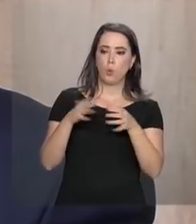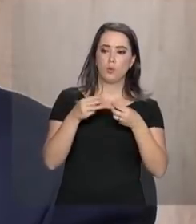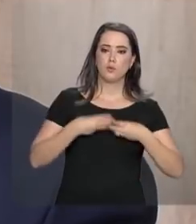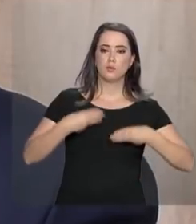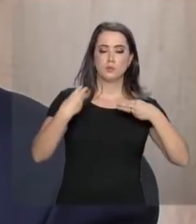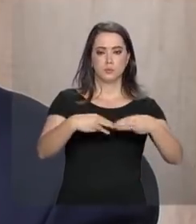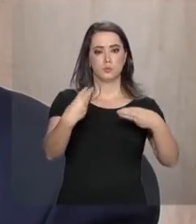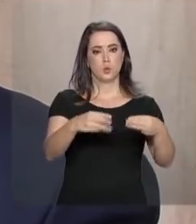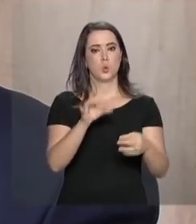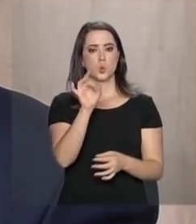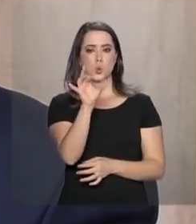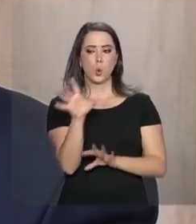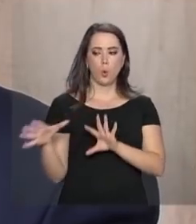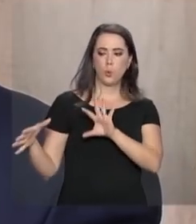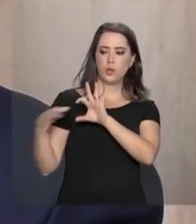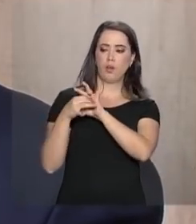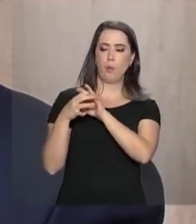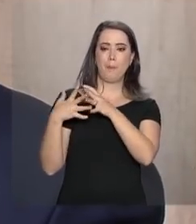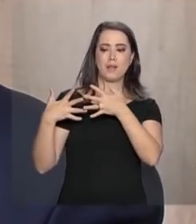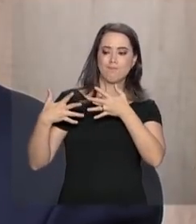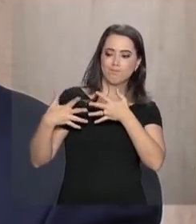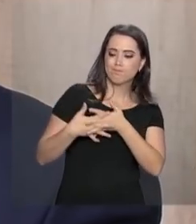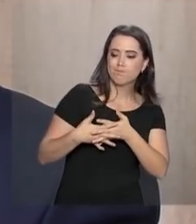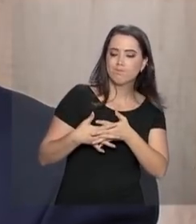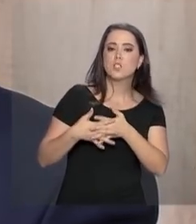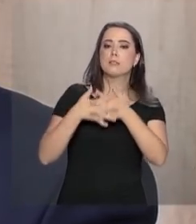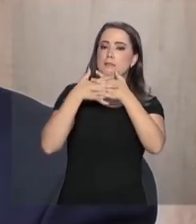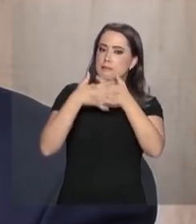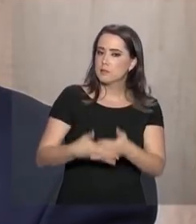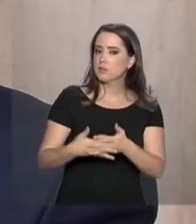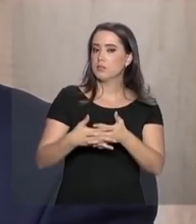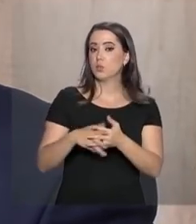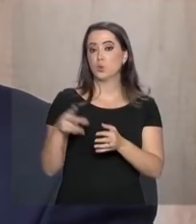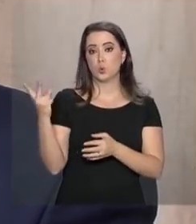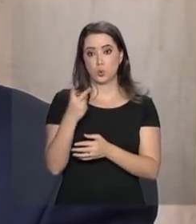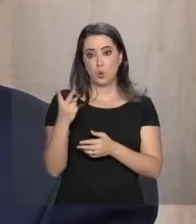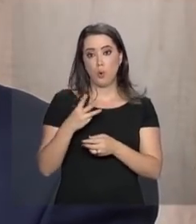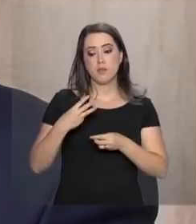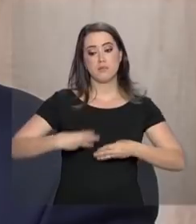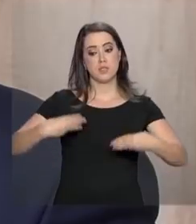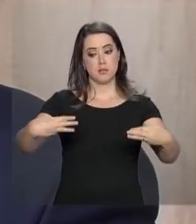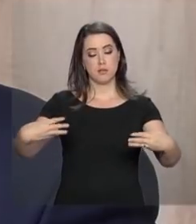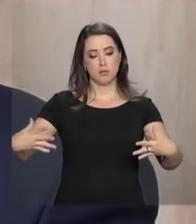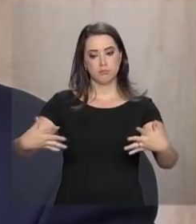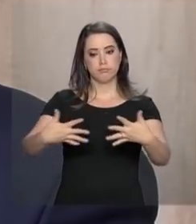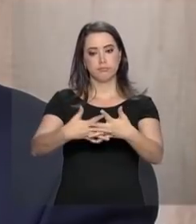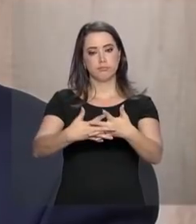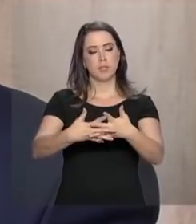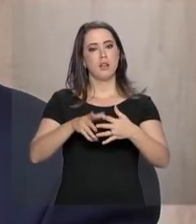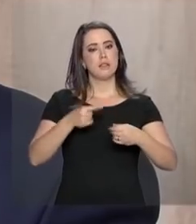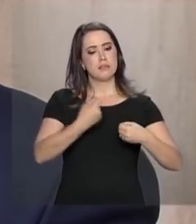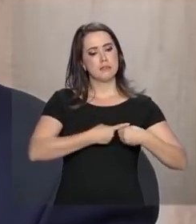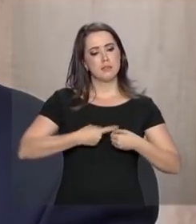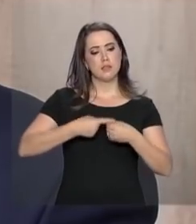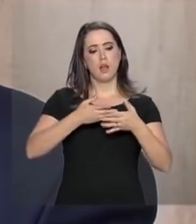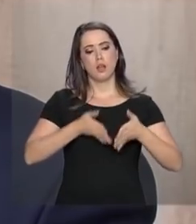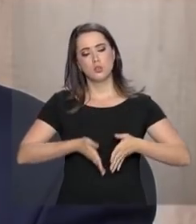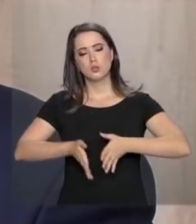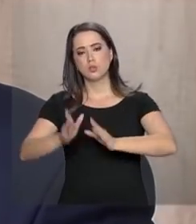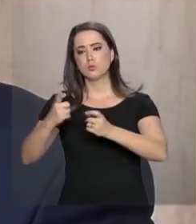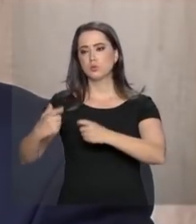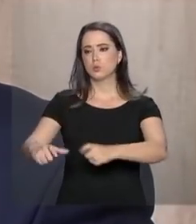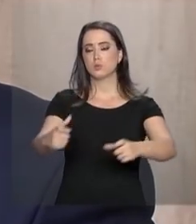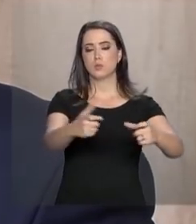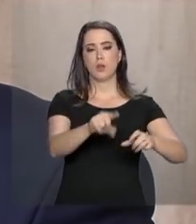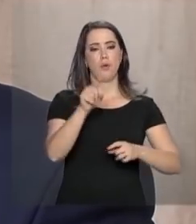fato, não seja apenas a junção, mas a fusão real dos dois ministérios. Entregar o desenvolvimento regional e o urbano. Esse é o objetivo central.